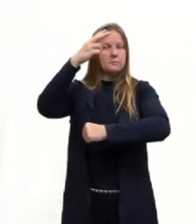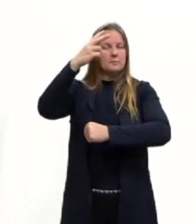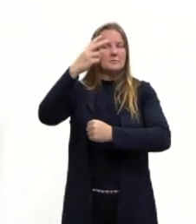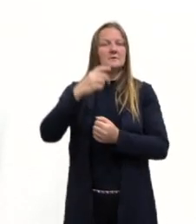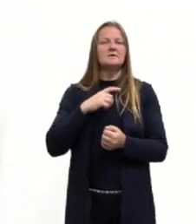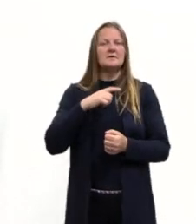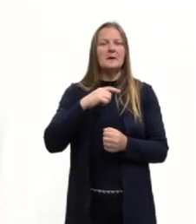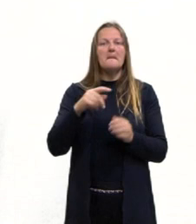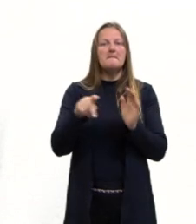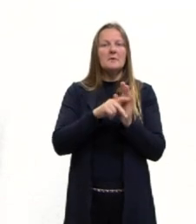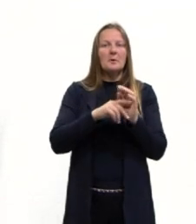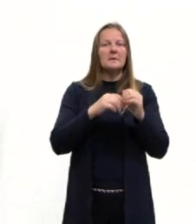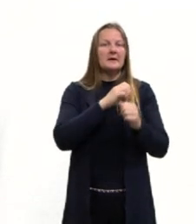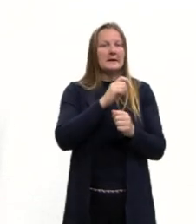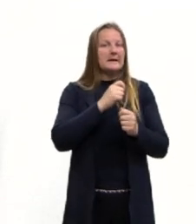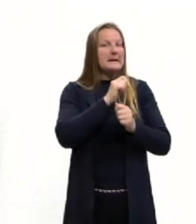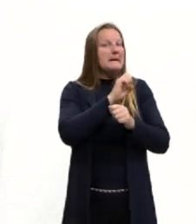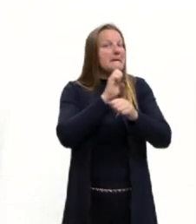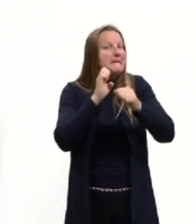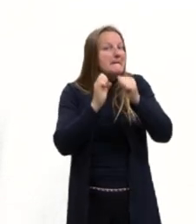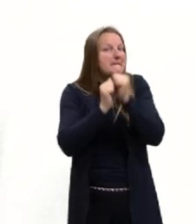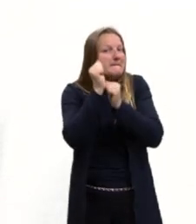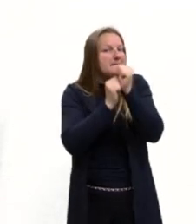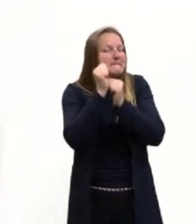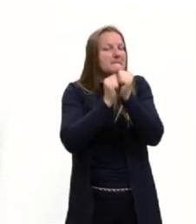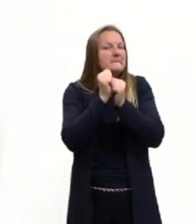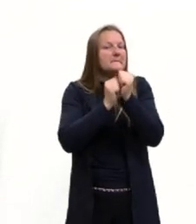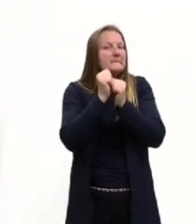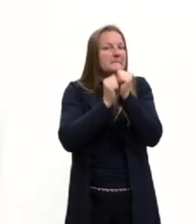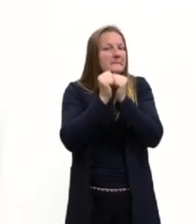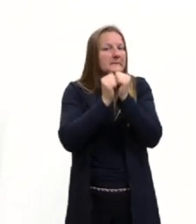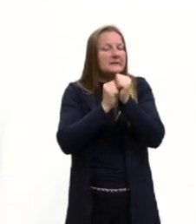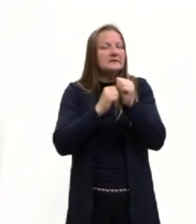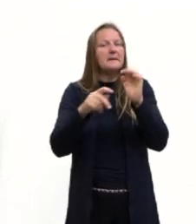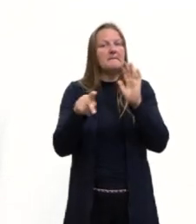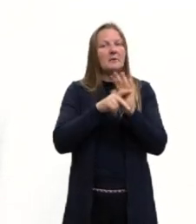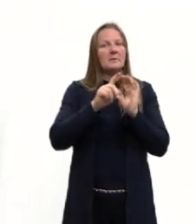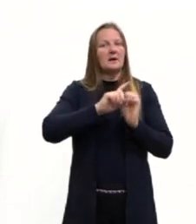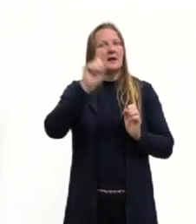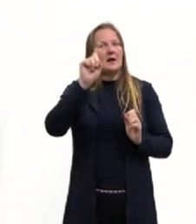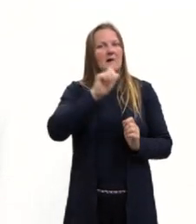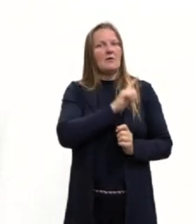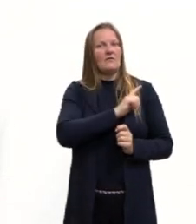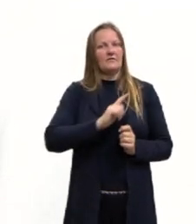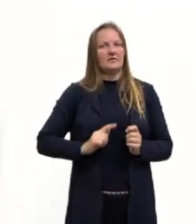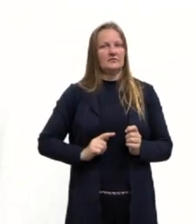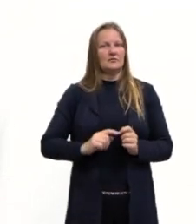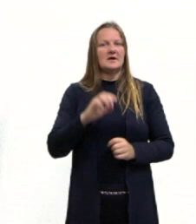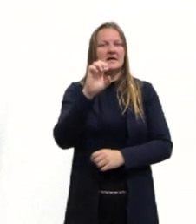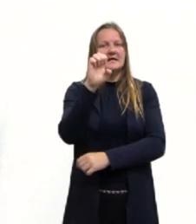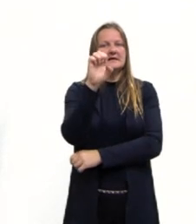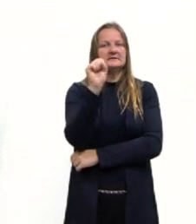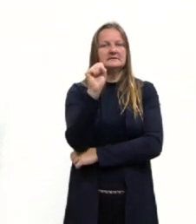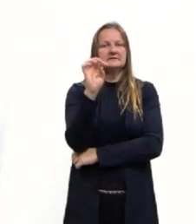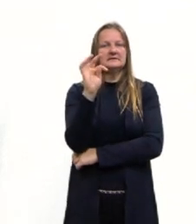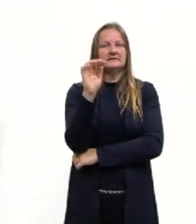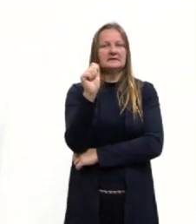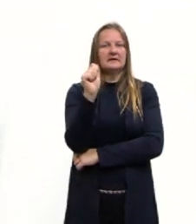se é uma empresa que vem da China, é estatal, é relacionado a isso. Então, nós temos essa